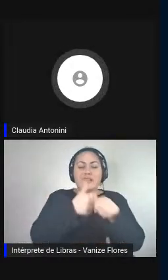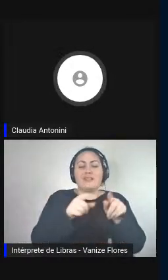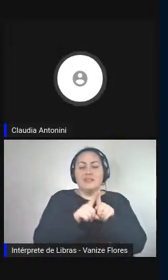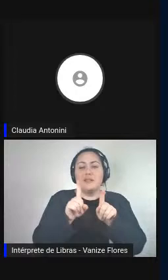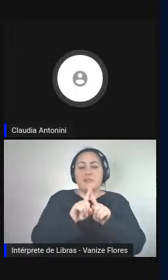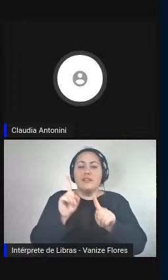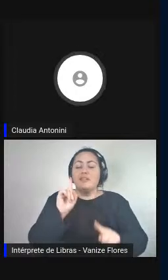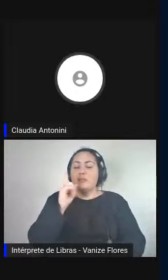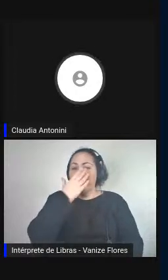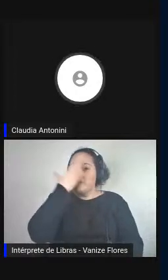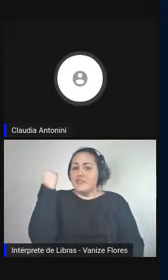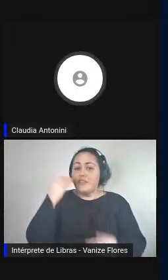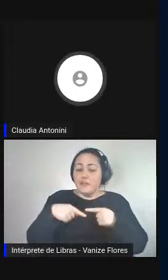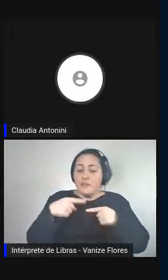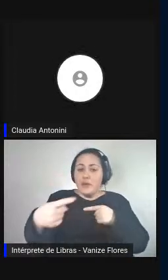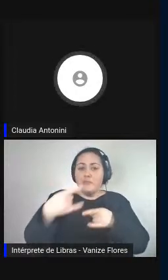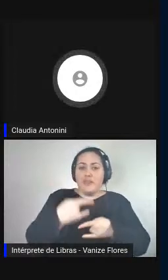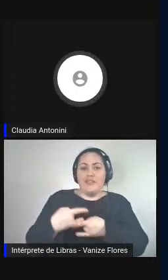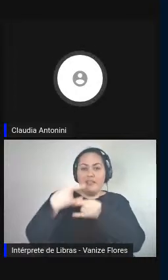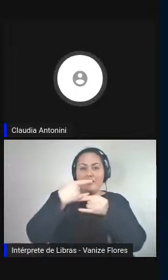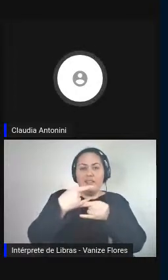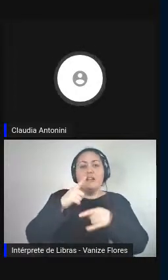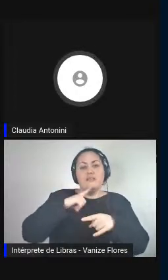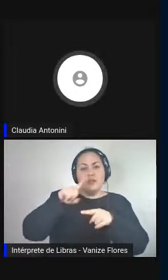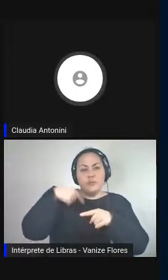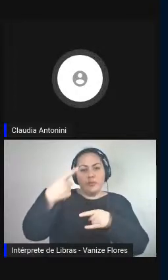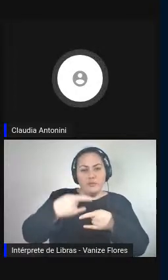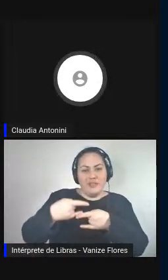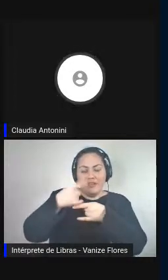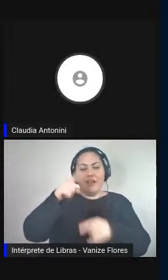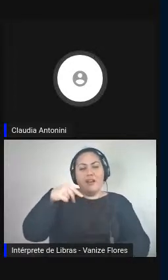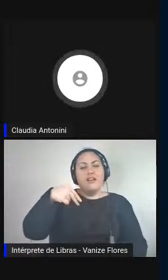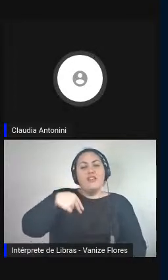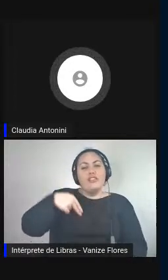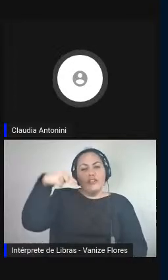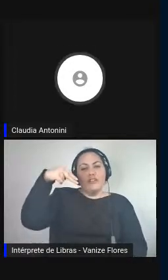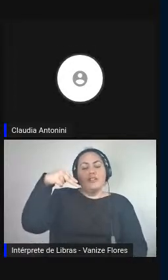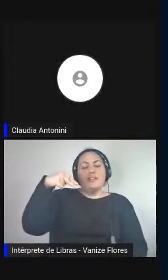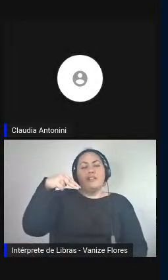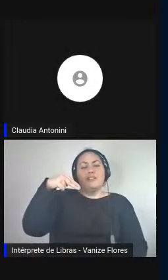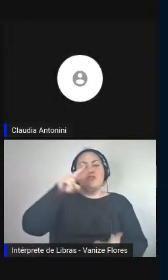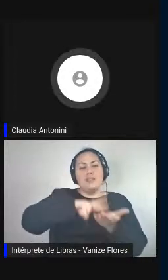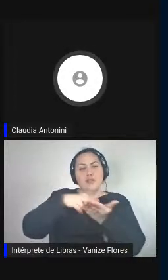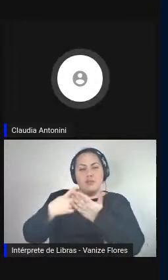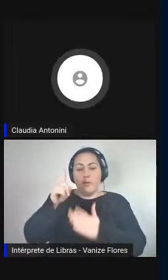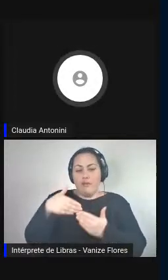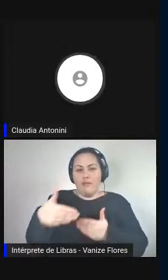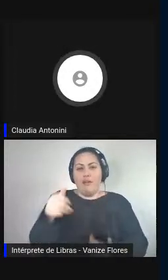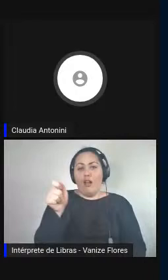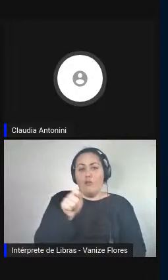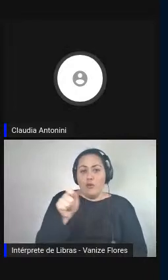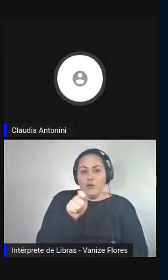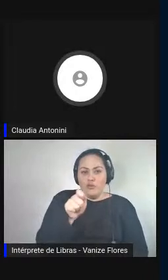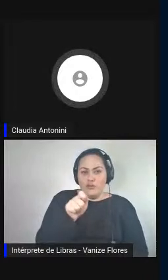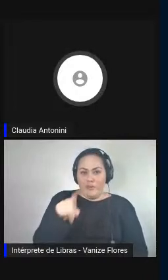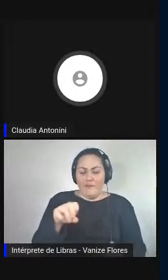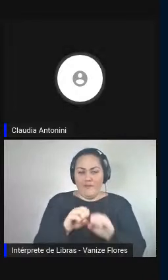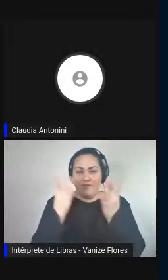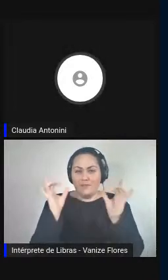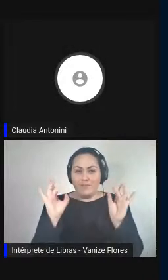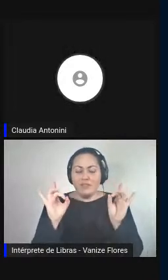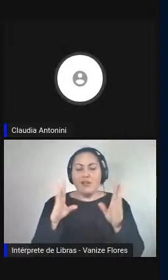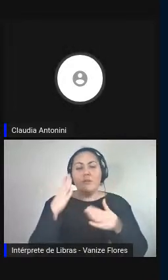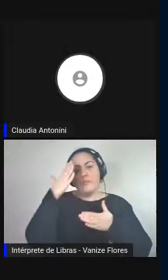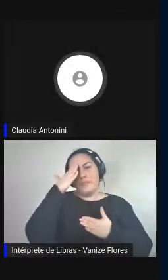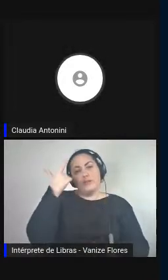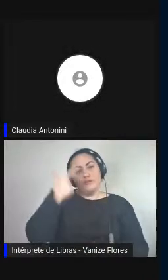lives intitulada Nordestrade, Nordeste em tradução, que acontecerá em agosto. Então, obrigada de novo,